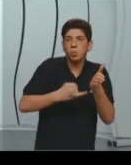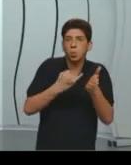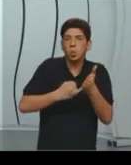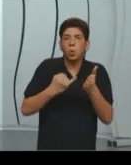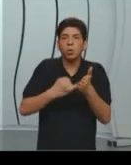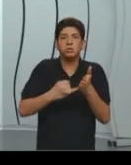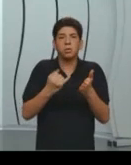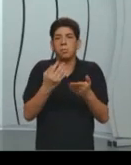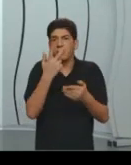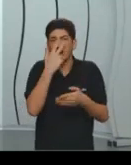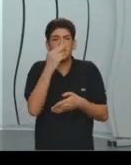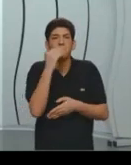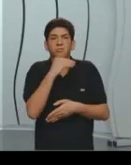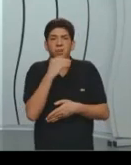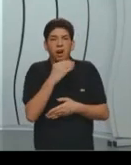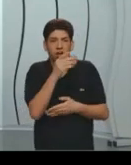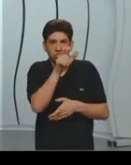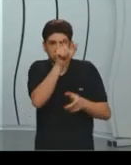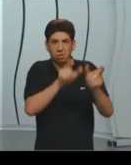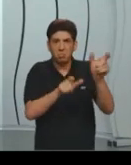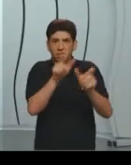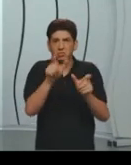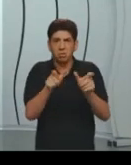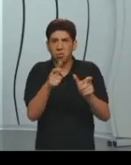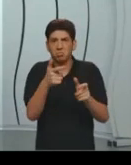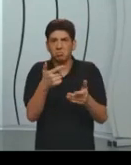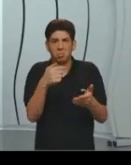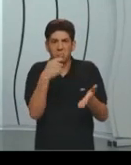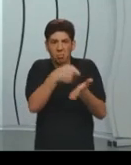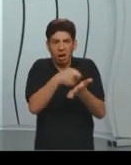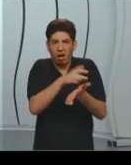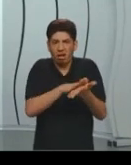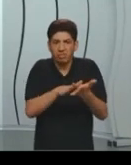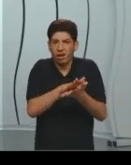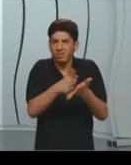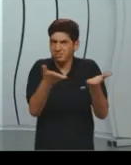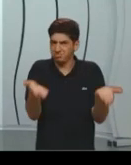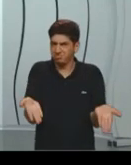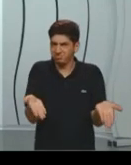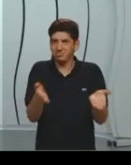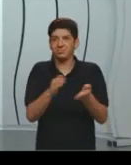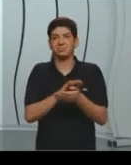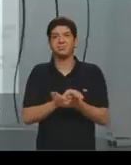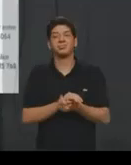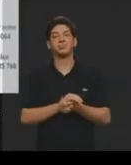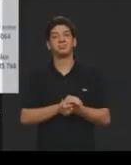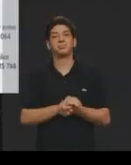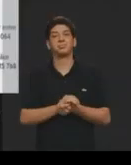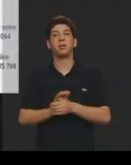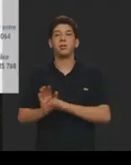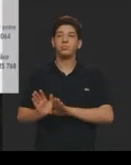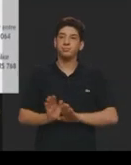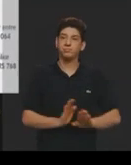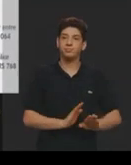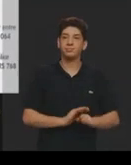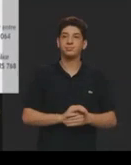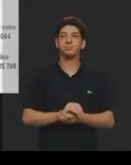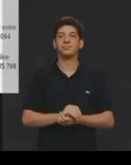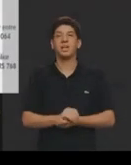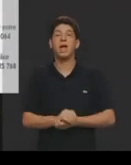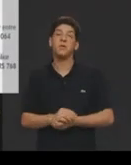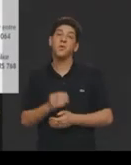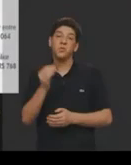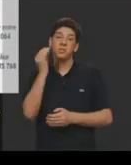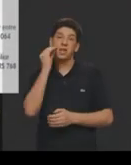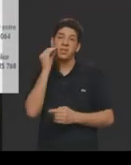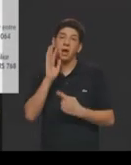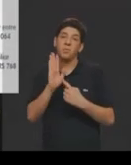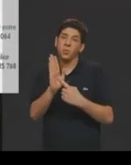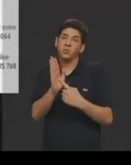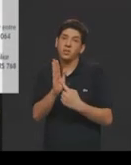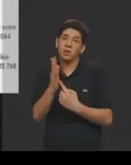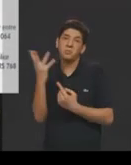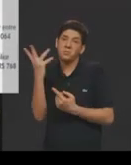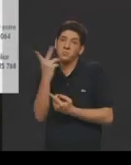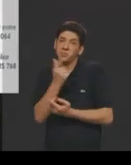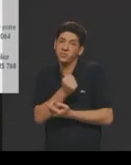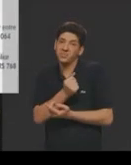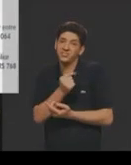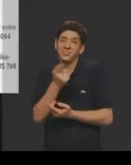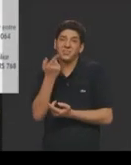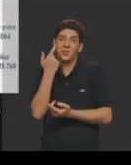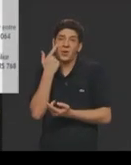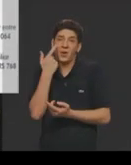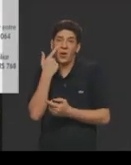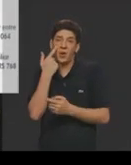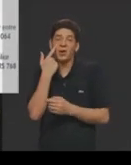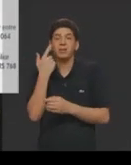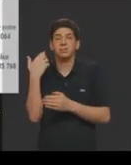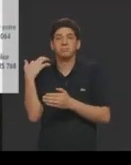aí você tem uma etapa aqui para finalizar, para terminar essa aula, para não dizer que eu não falei de flores, se a gente for observar, nos últimos